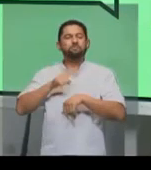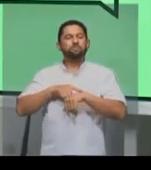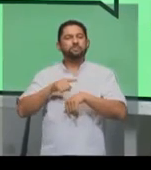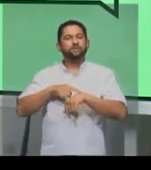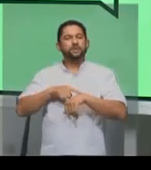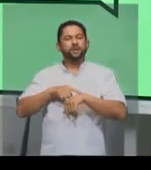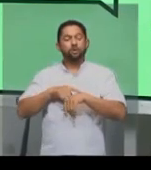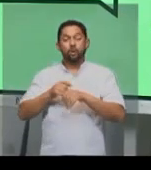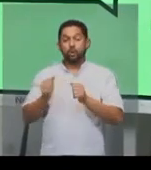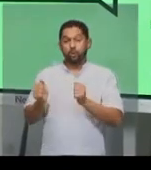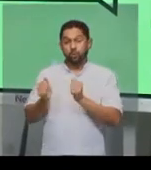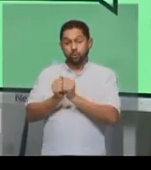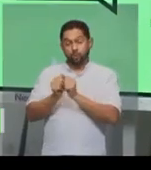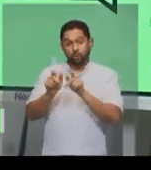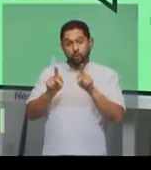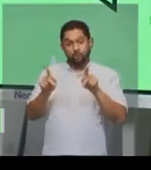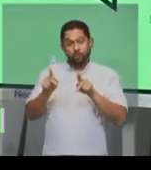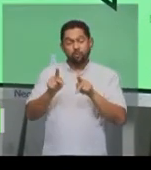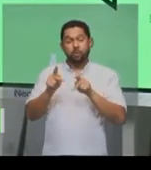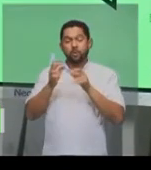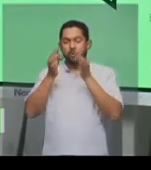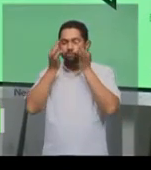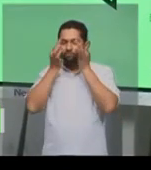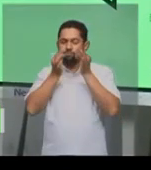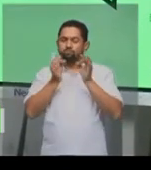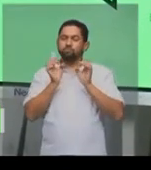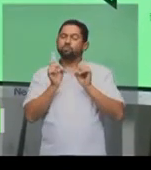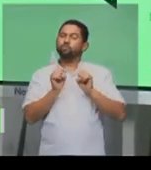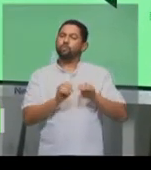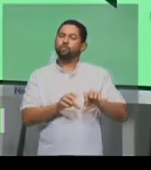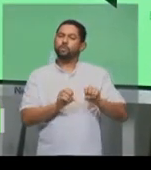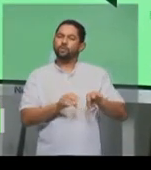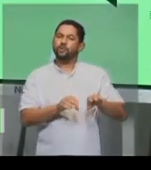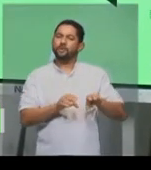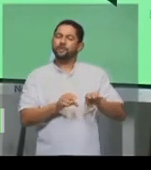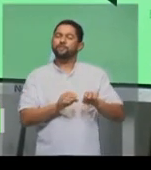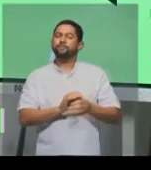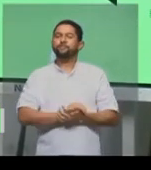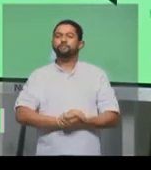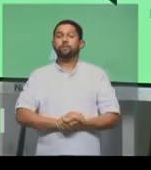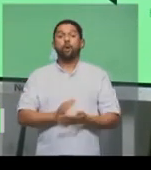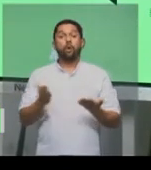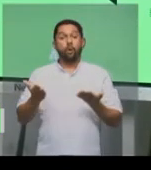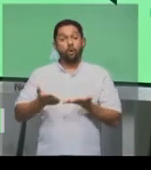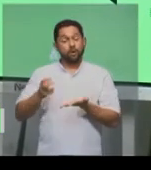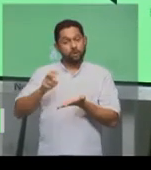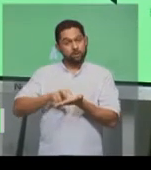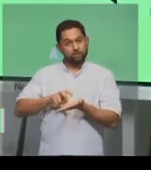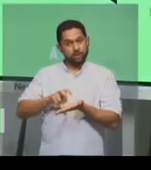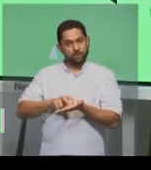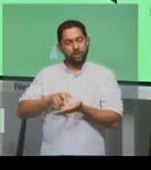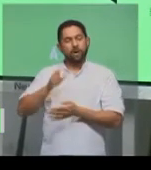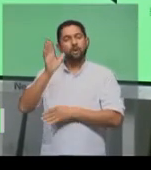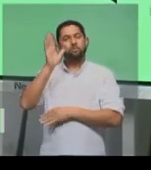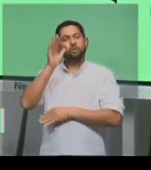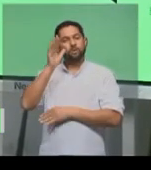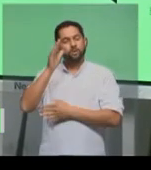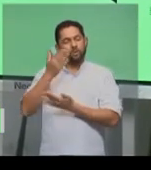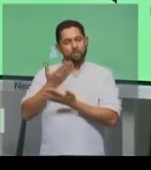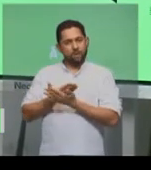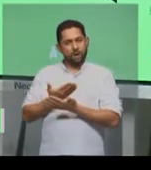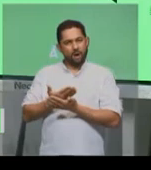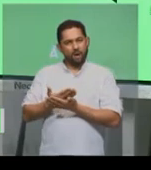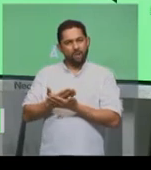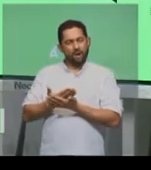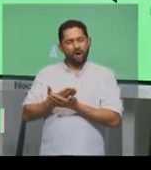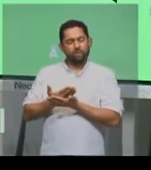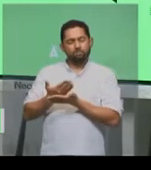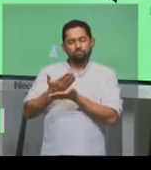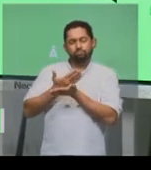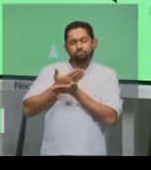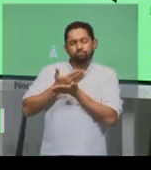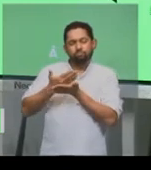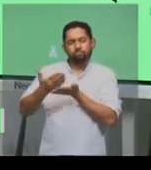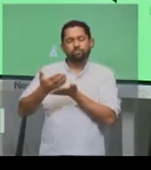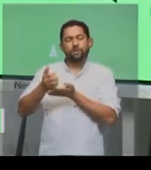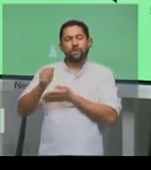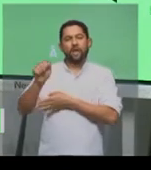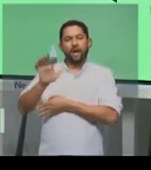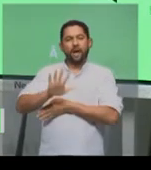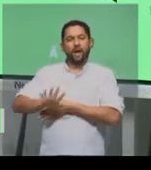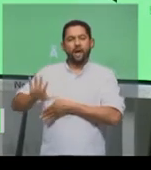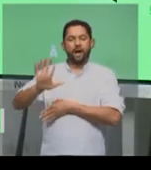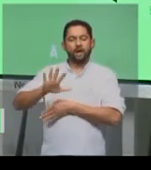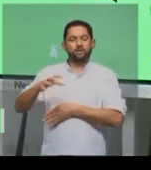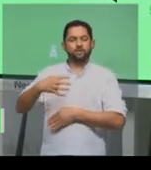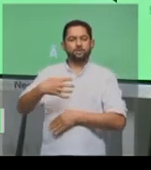professores do programa Se Liga na Educação. Na manhã de hoje, nós assistimos as primeiras aulas da área de